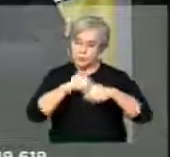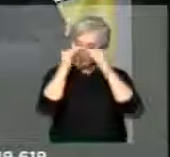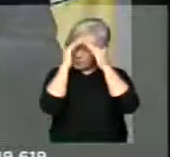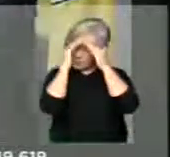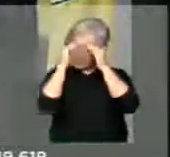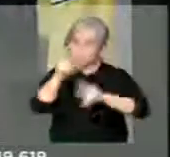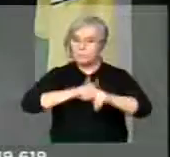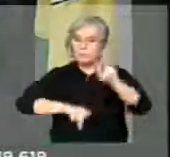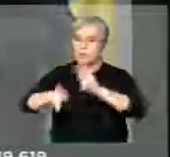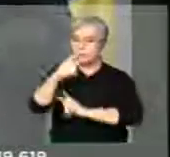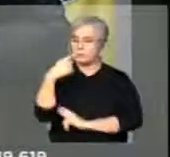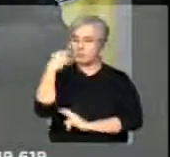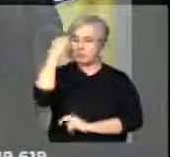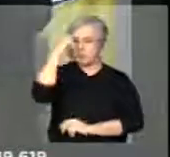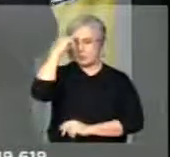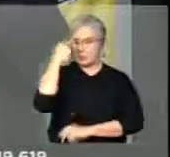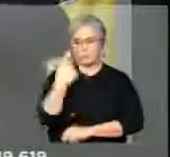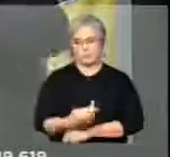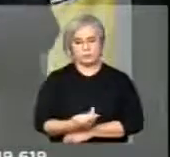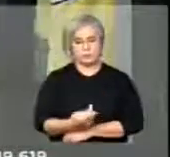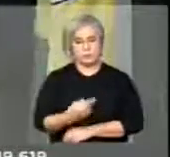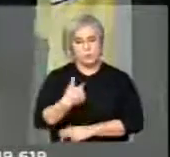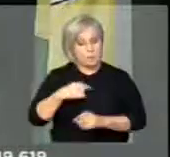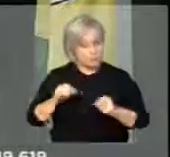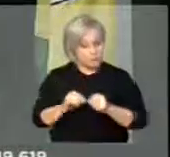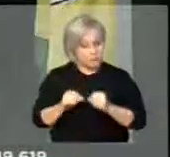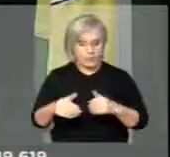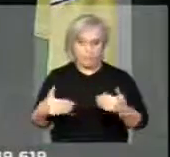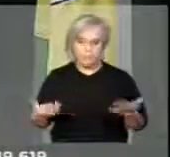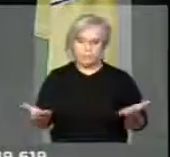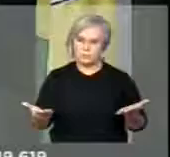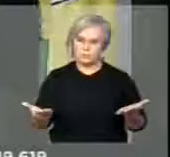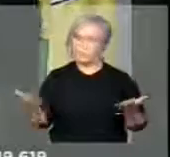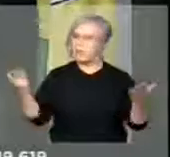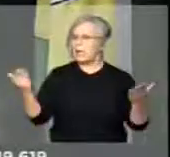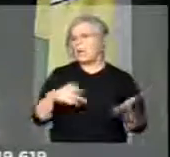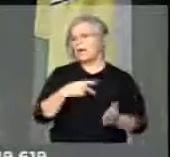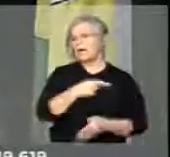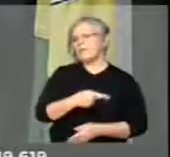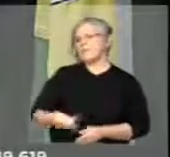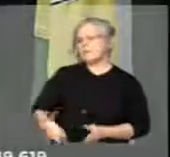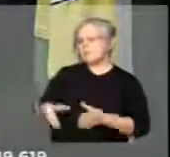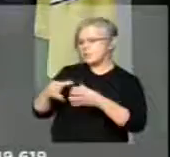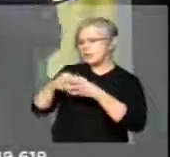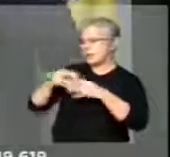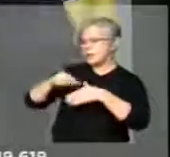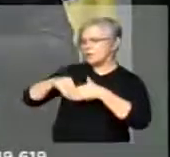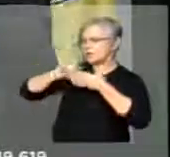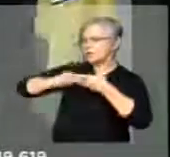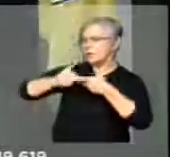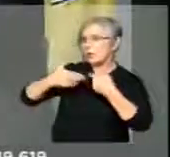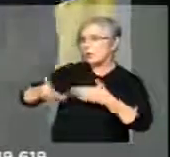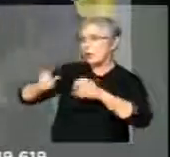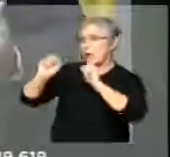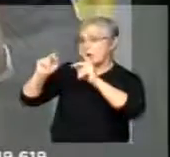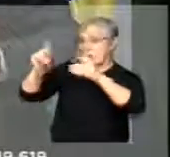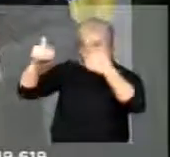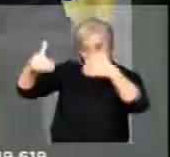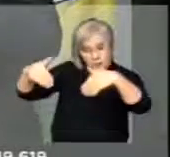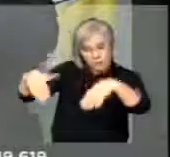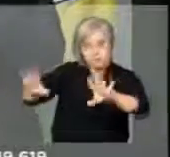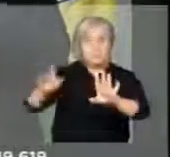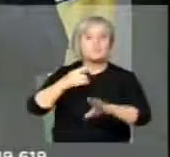eleitor. Eu tenho respeito com o meu eleitor e eu faço. Lógico que o deputado é presidente de partido, tem outras funções, Deus o abençoe, ele pode